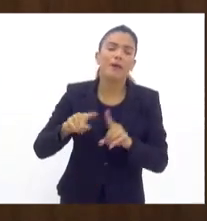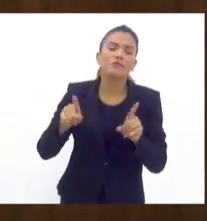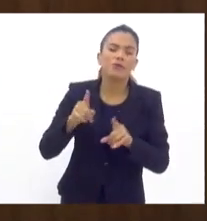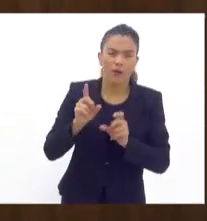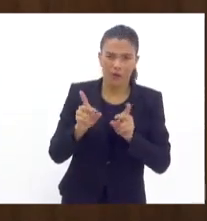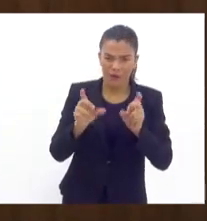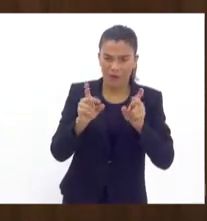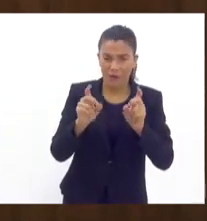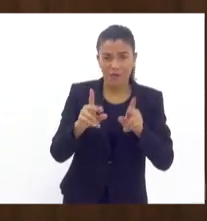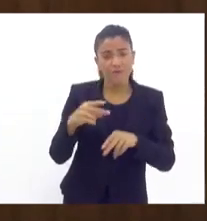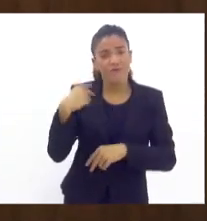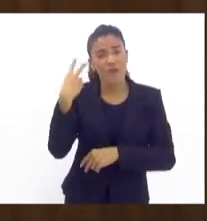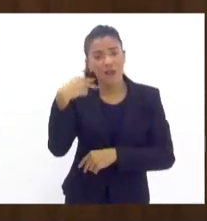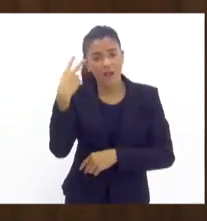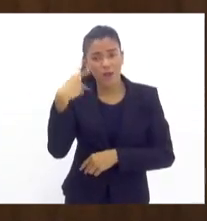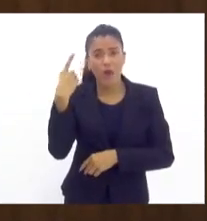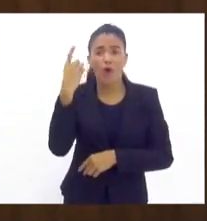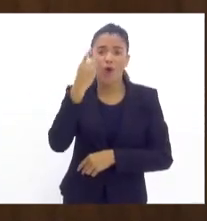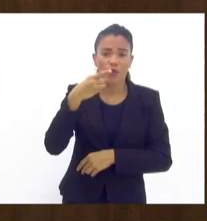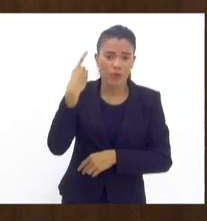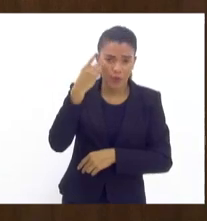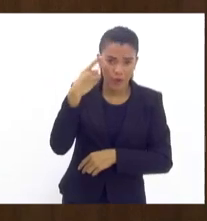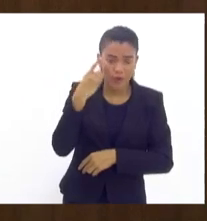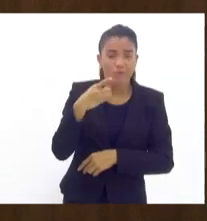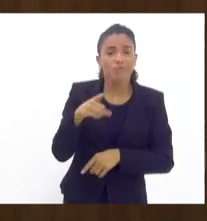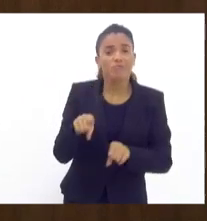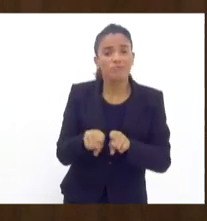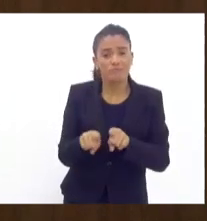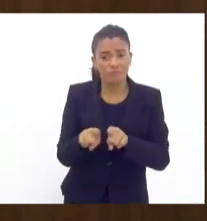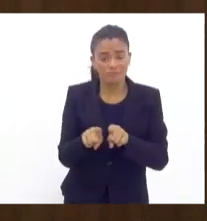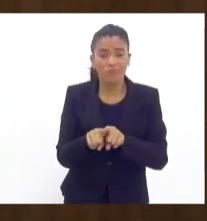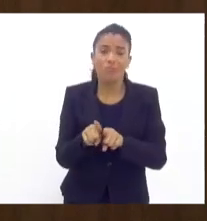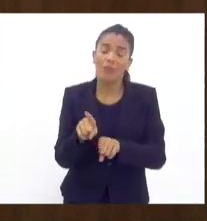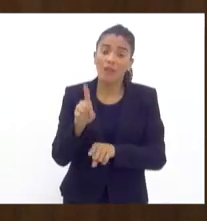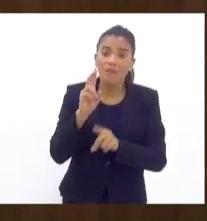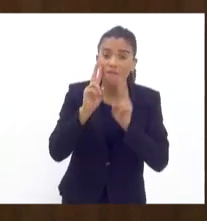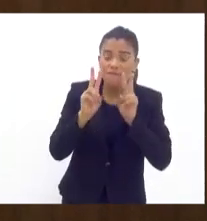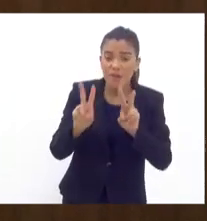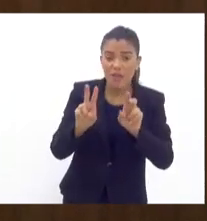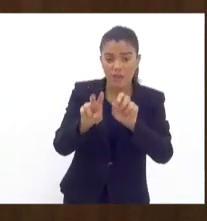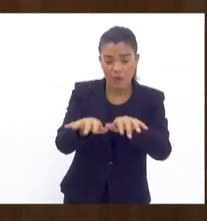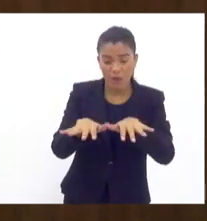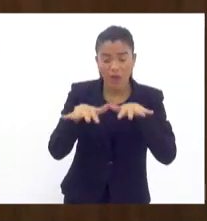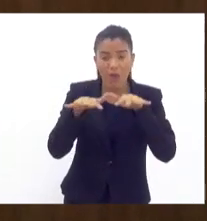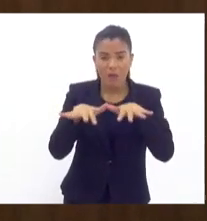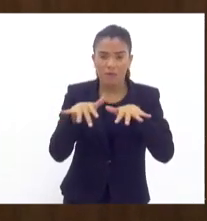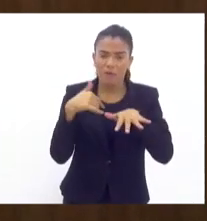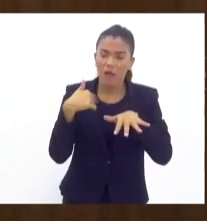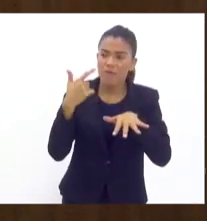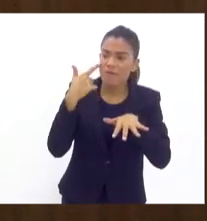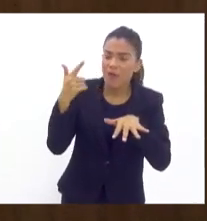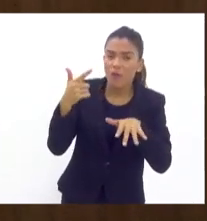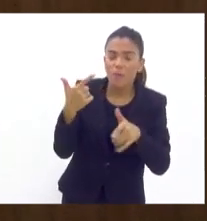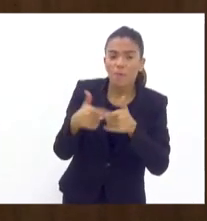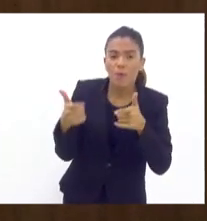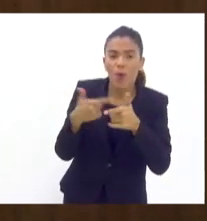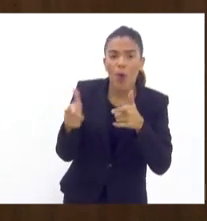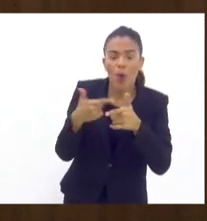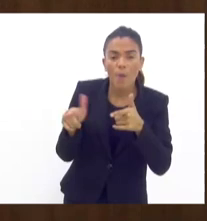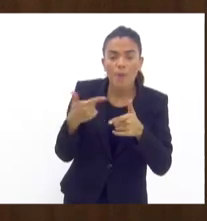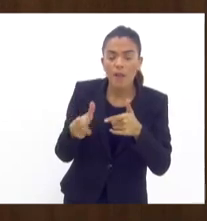mas vereadores e parlamentares que residem na reunião e estão vendo um caos bater na sua porta sem nada a fazer.